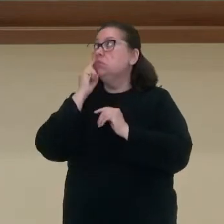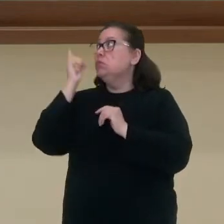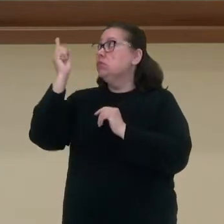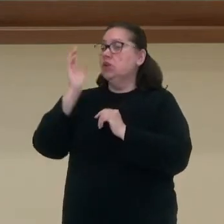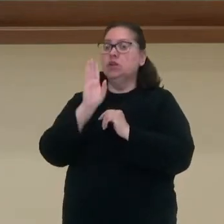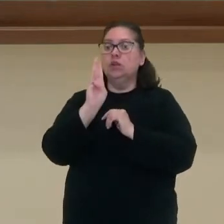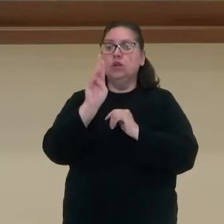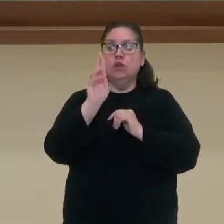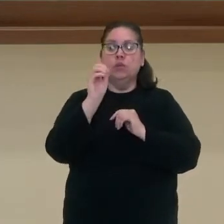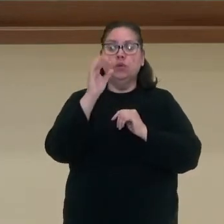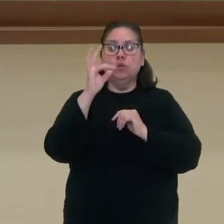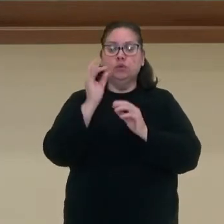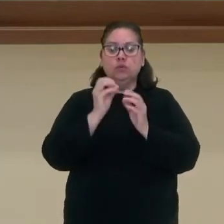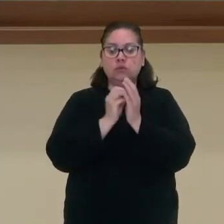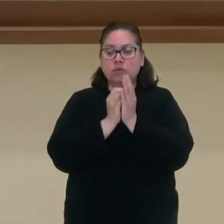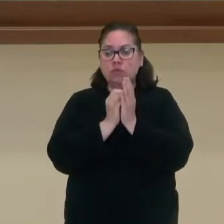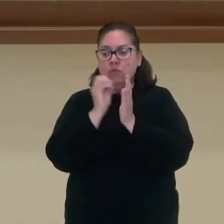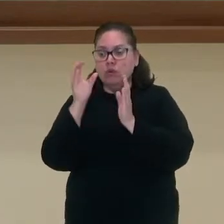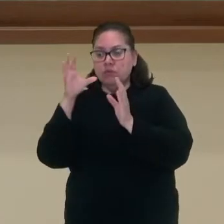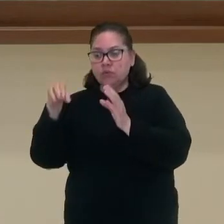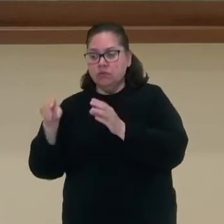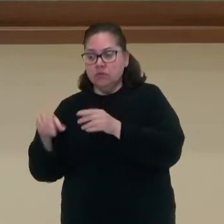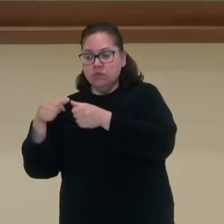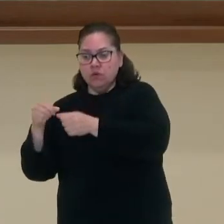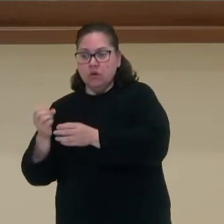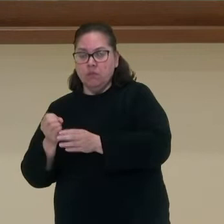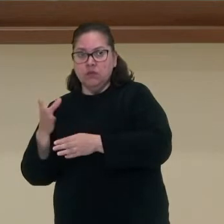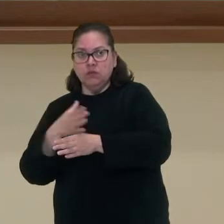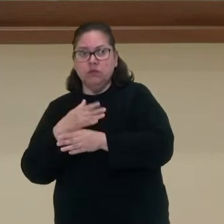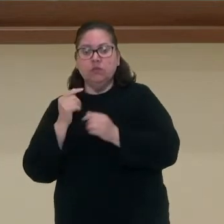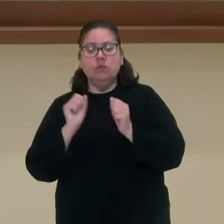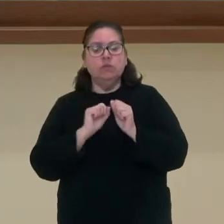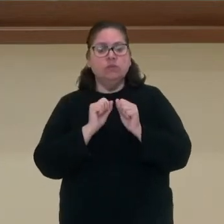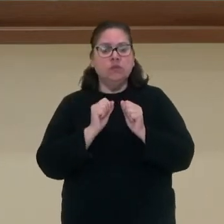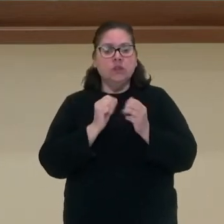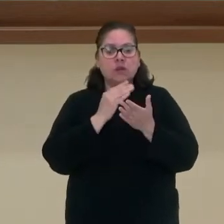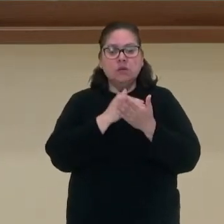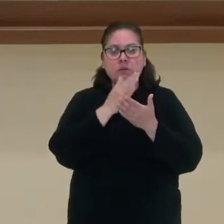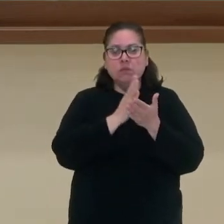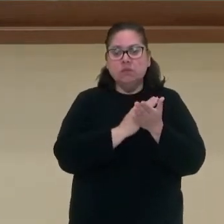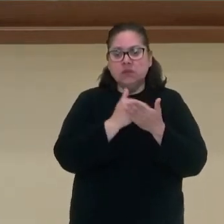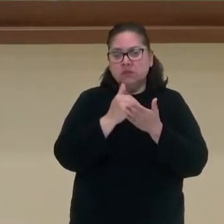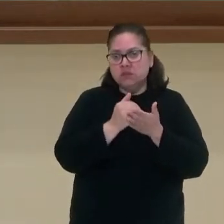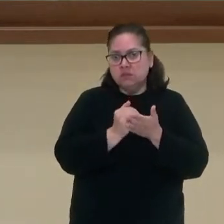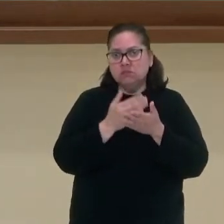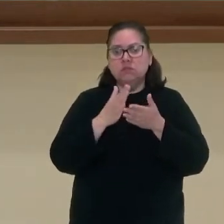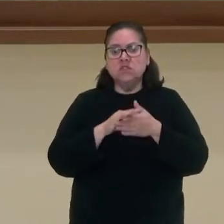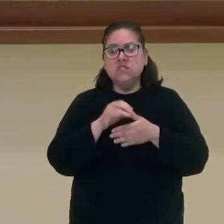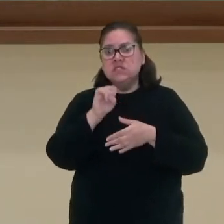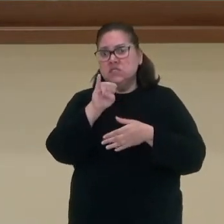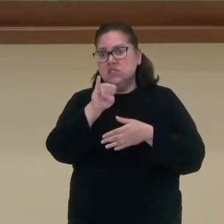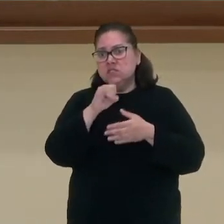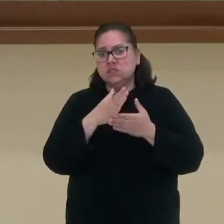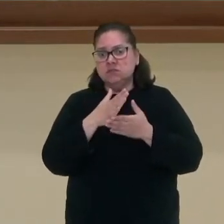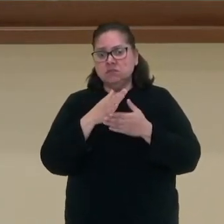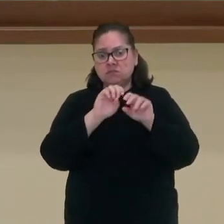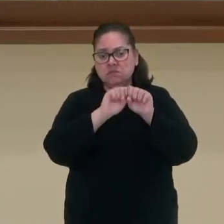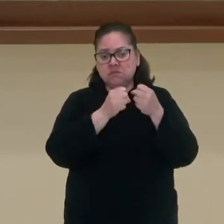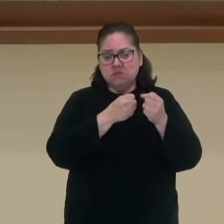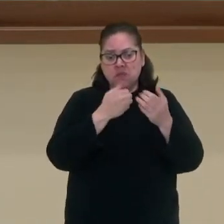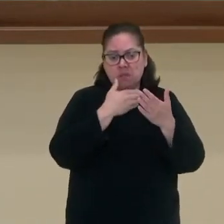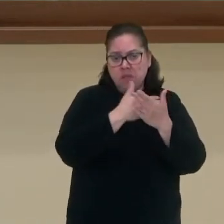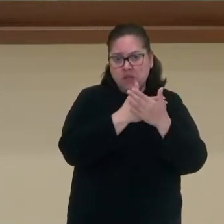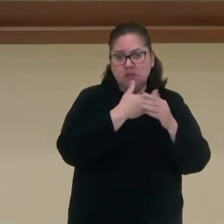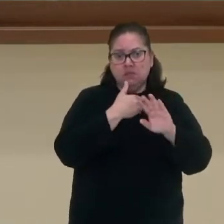broto se desgruda e dá origem a uma nova esponja. Pode ser por fragmentação, se algo bater